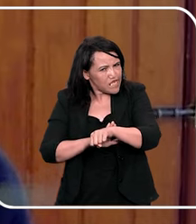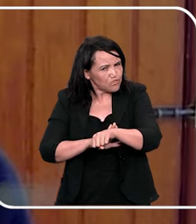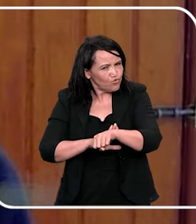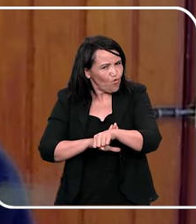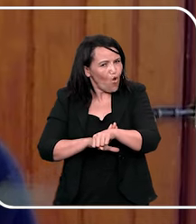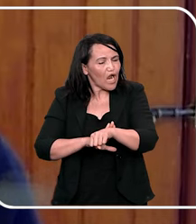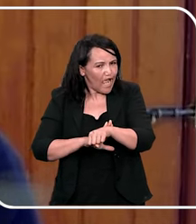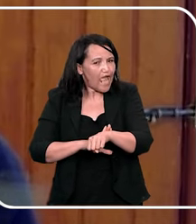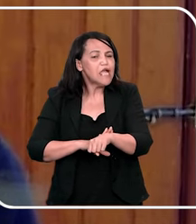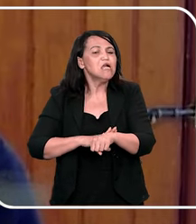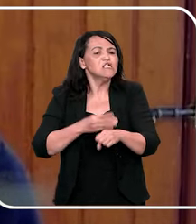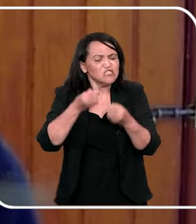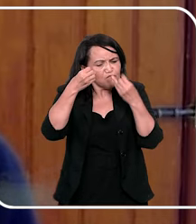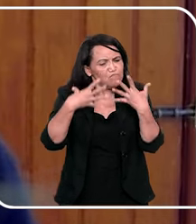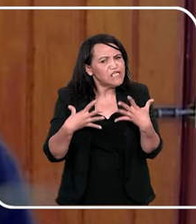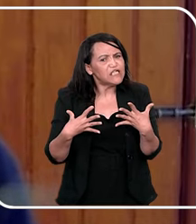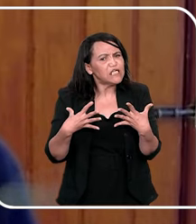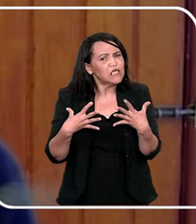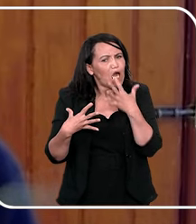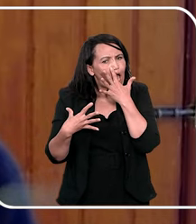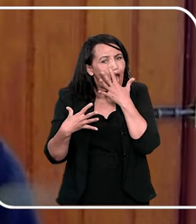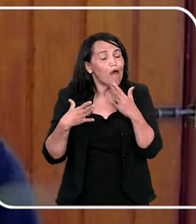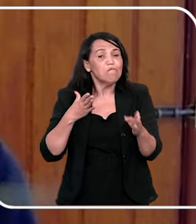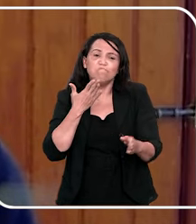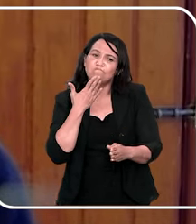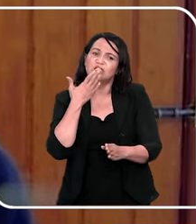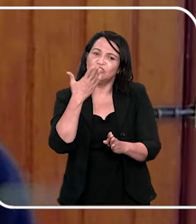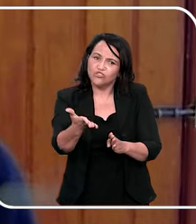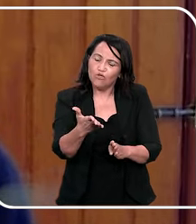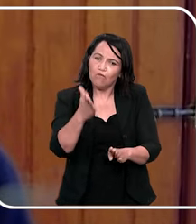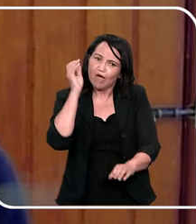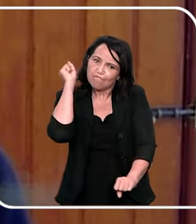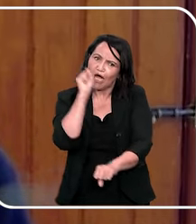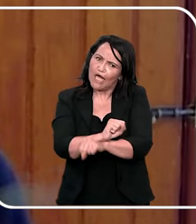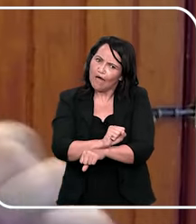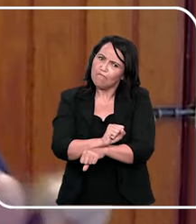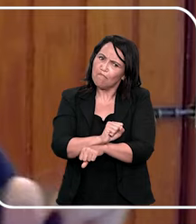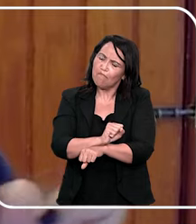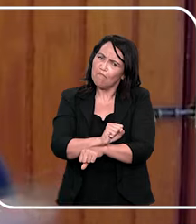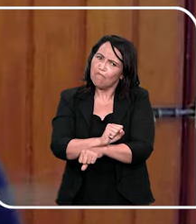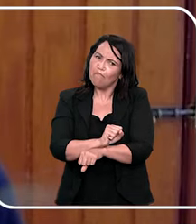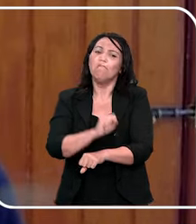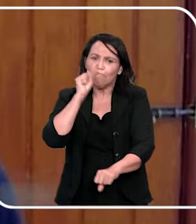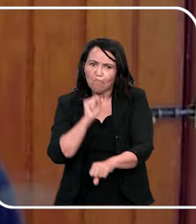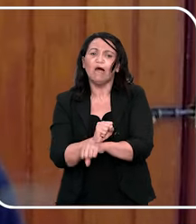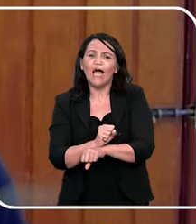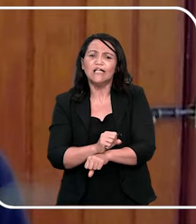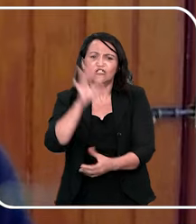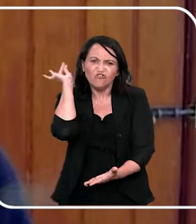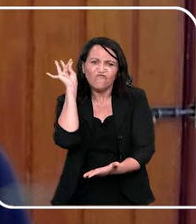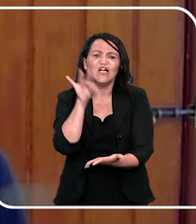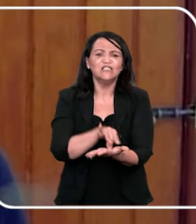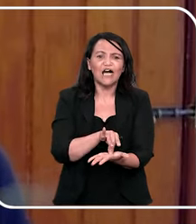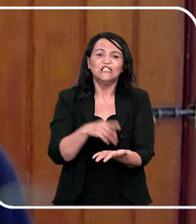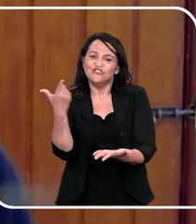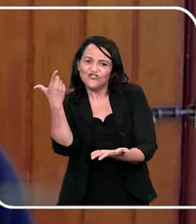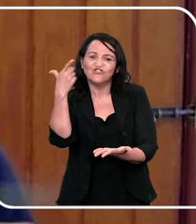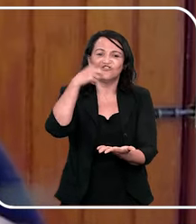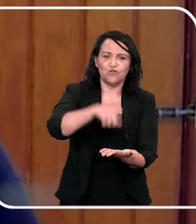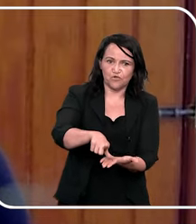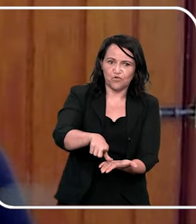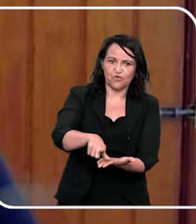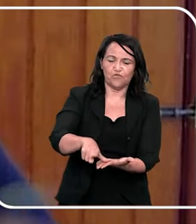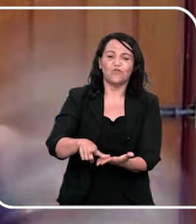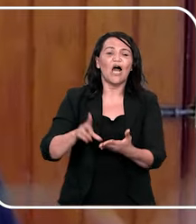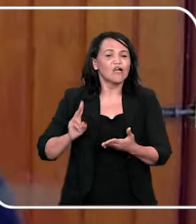explica isso, não, aqui eu tenho um mantra que eu falo, pediu para parar, parou, fala a musiquinha, e paro, aí